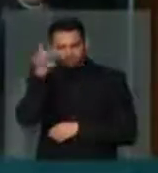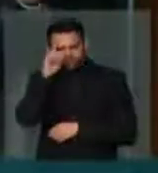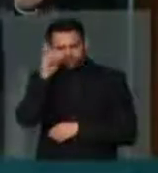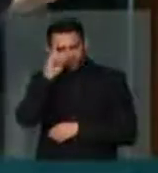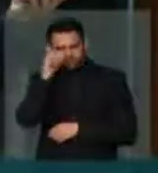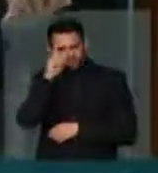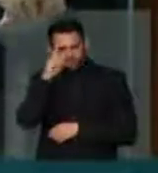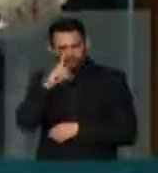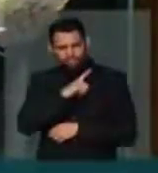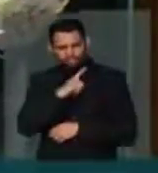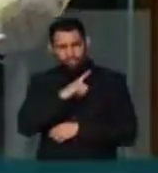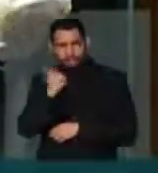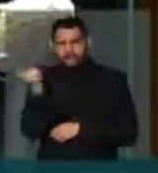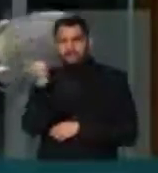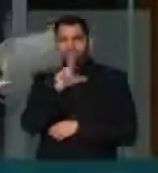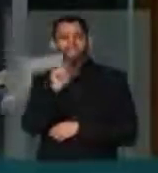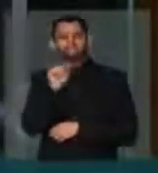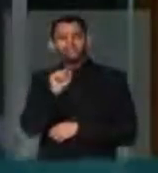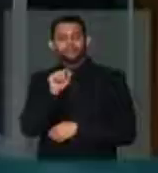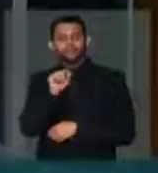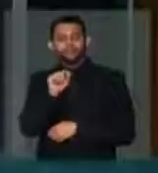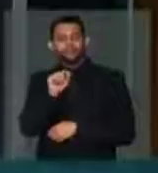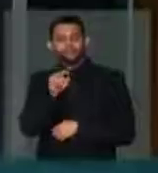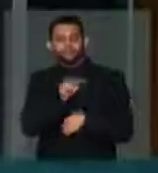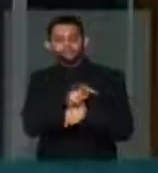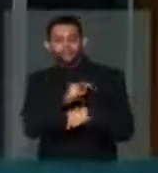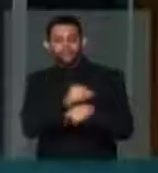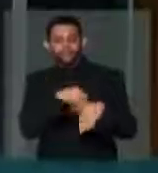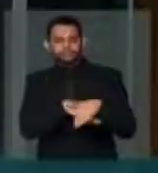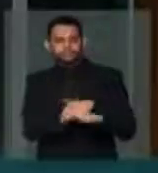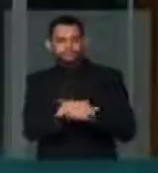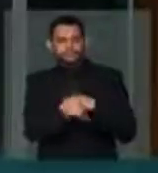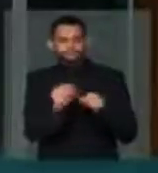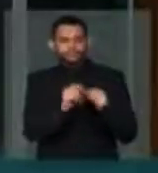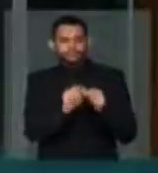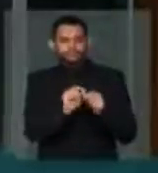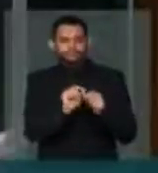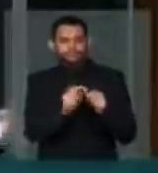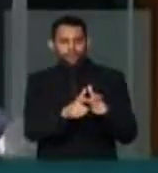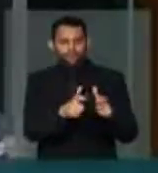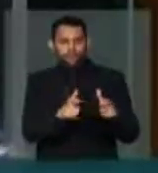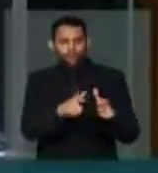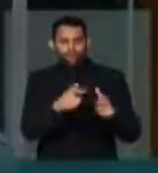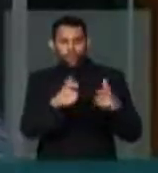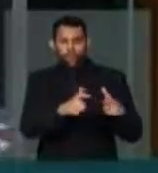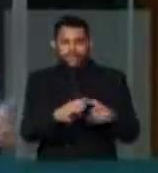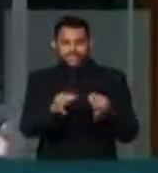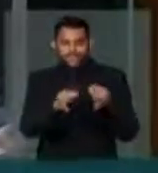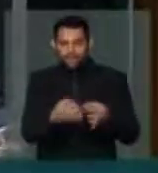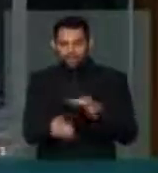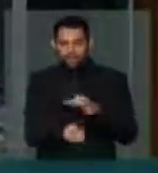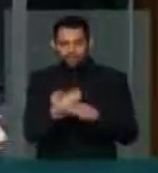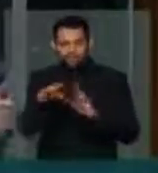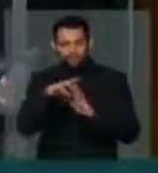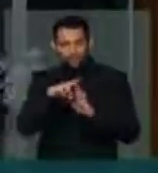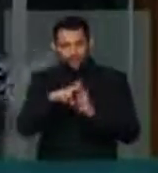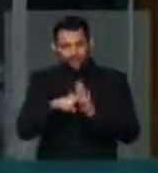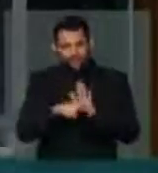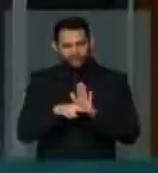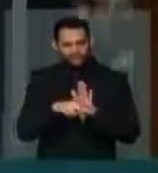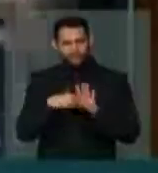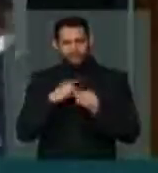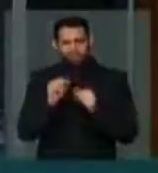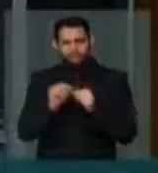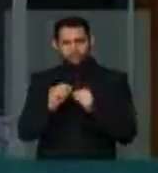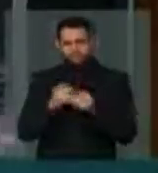ele tem a condição de conservar o seu produto, a sua maturação, em condições adequadas, criando escala, criando